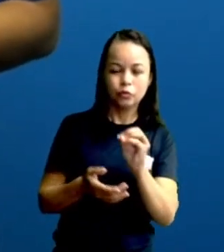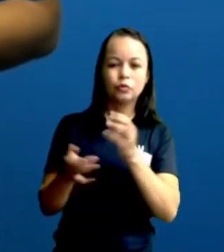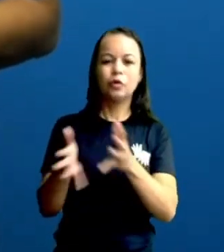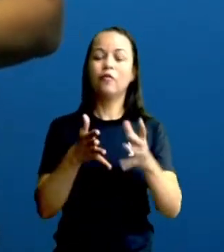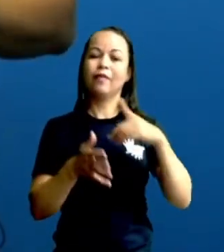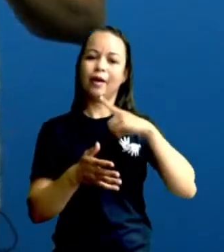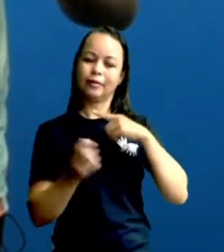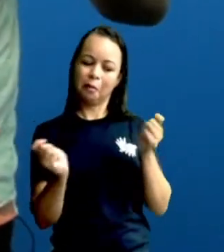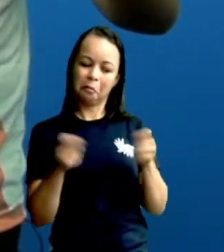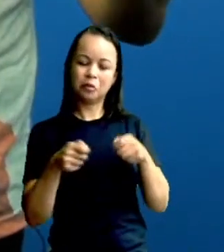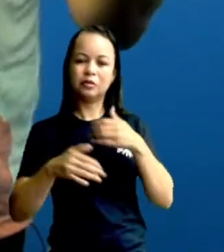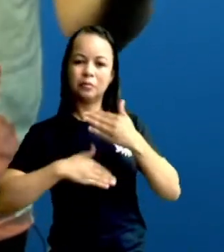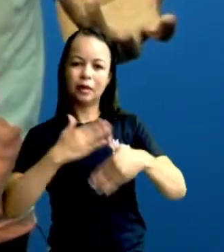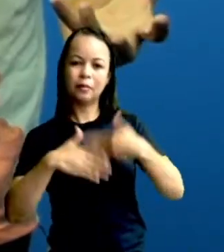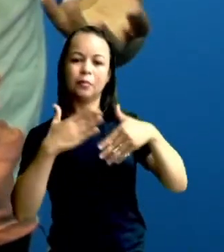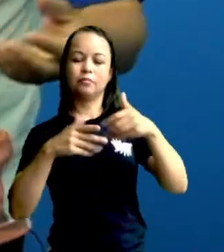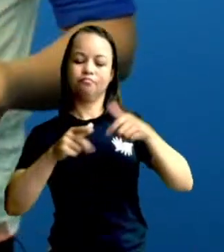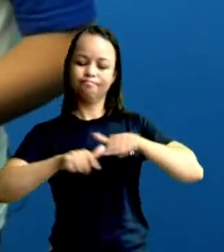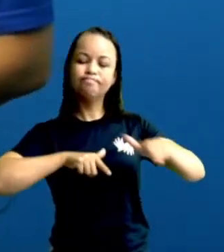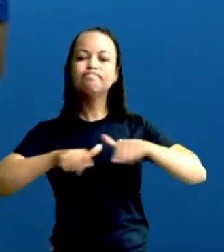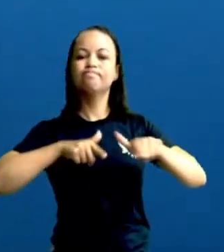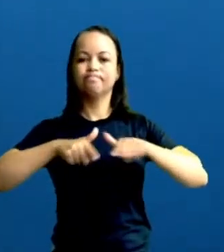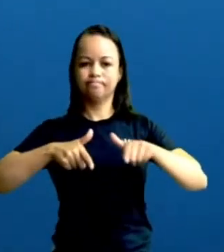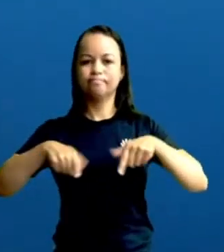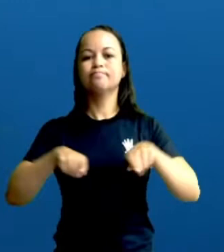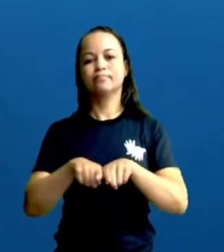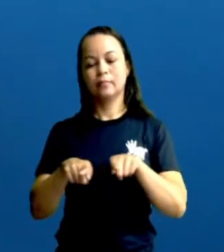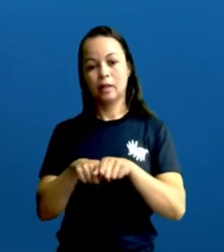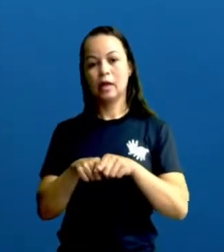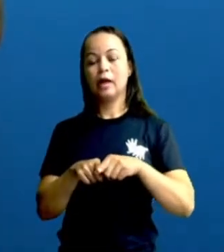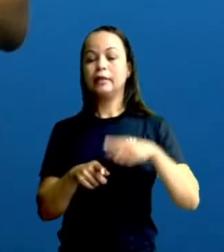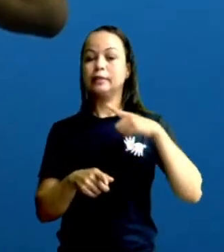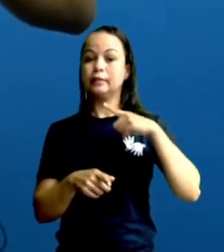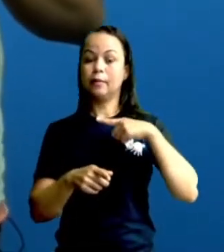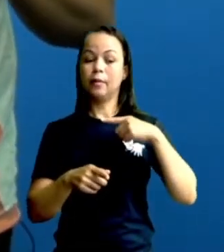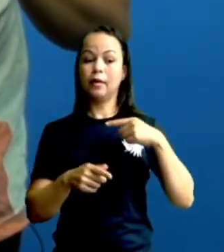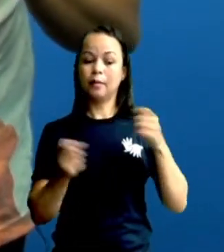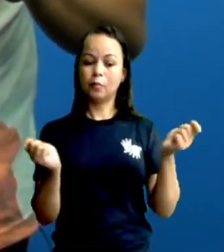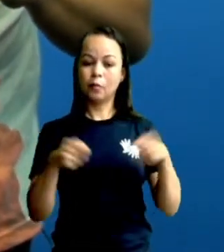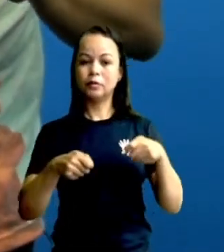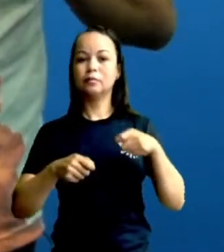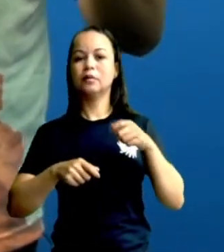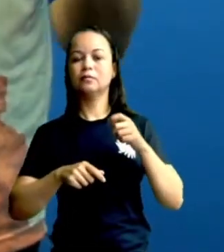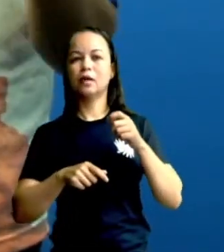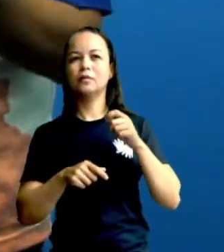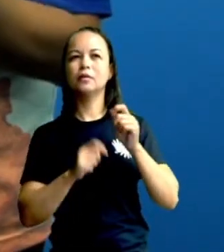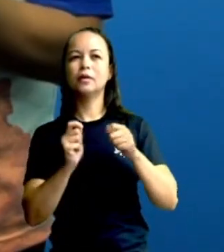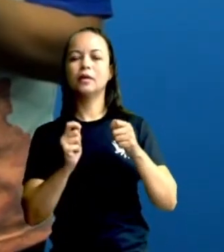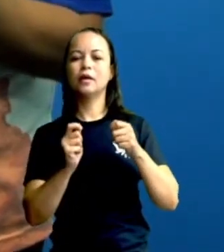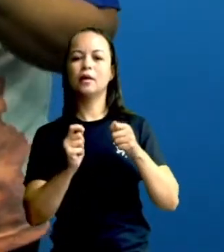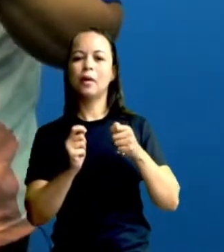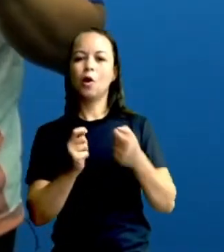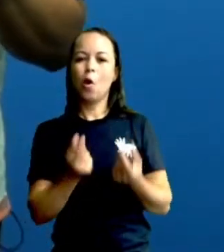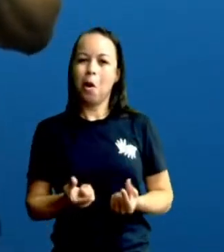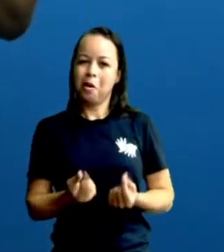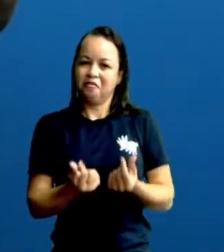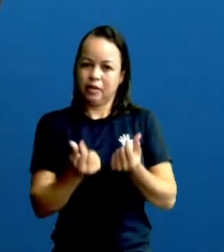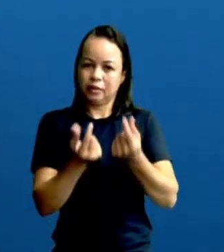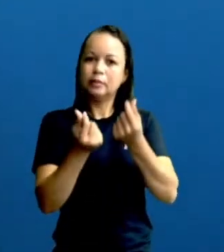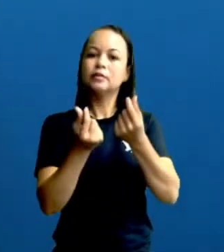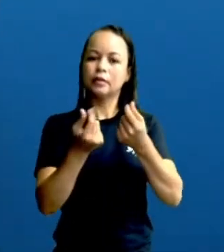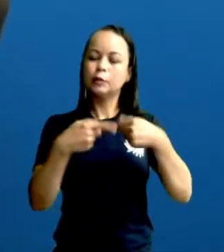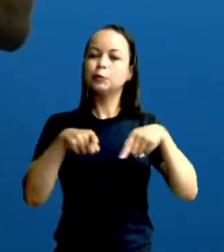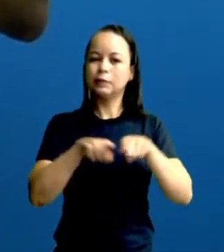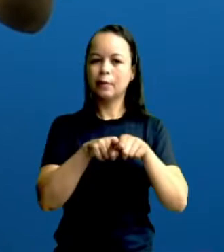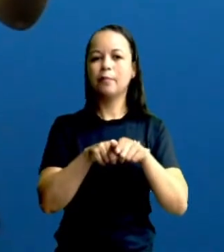a possibilidade de produzir mais emprego, a possibilidade de gerar, com certeza, maior recurso financeiro para gerar, também,